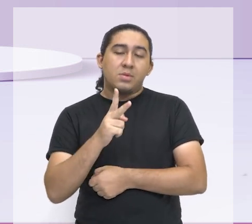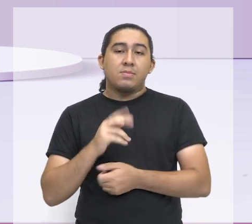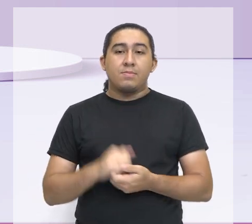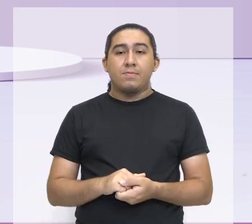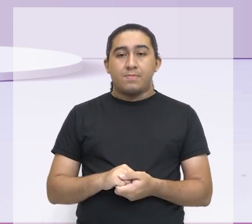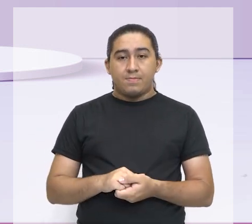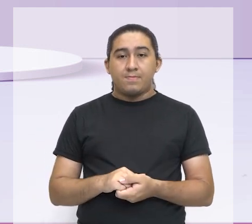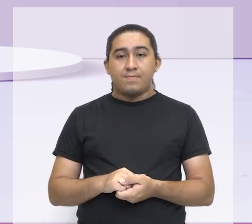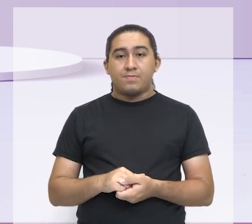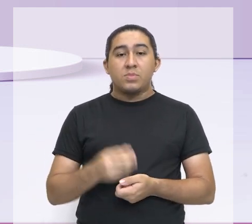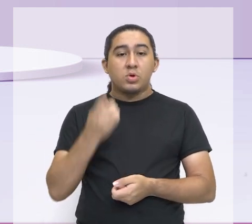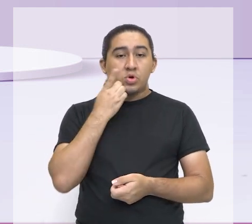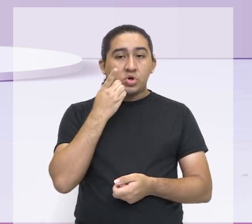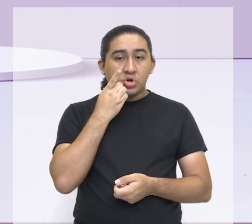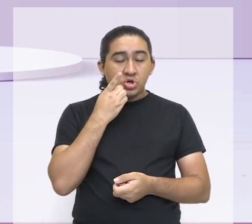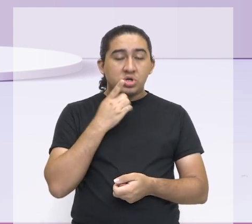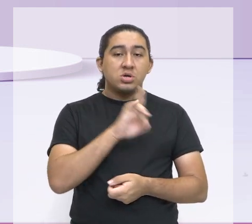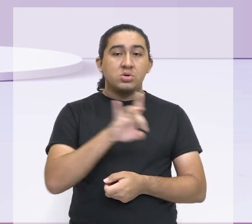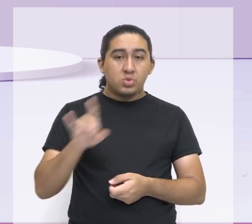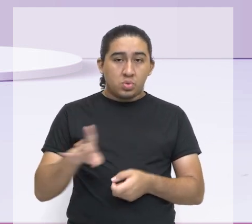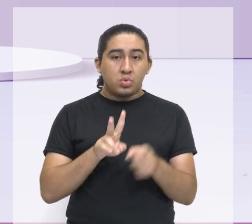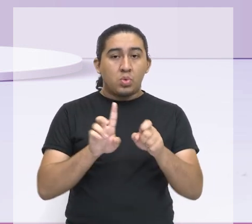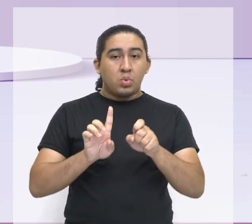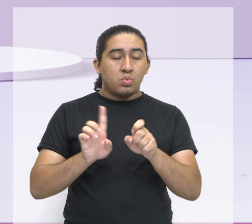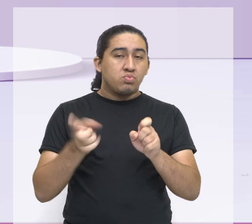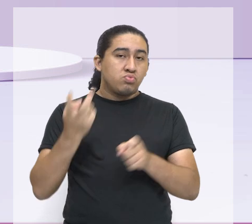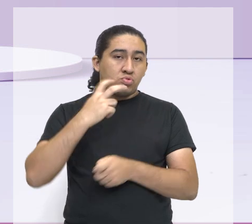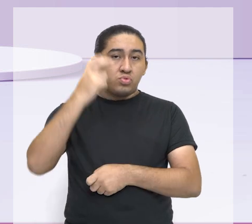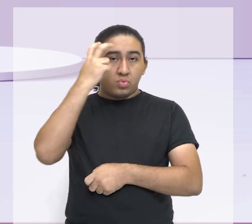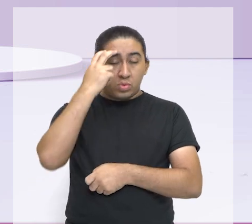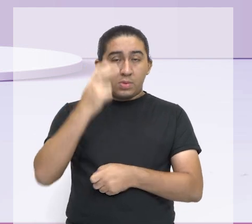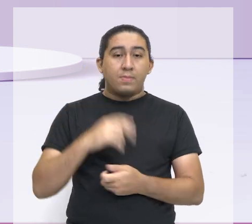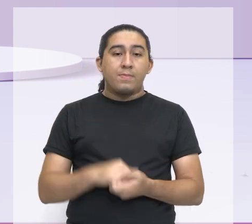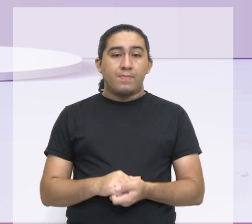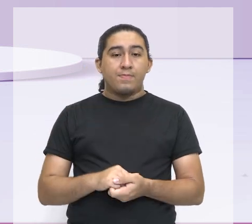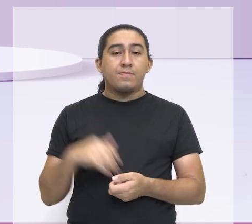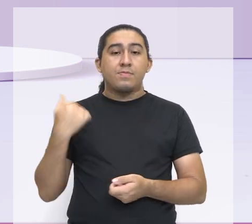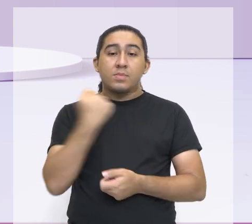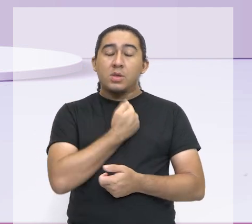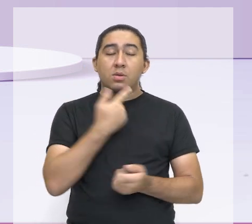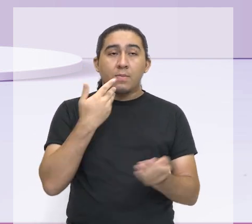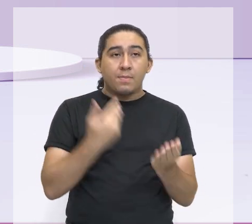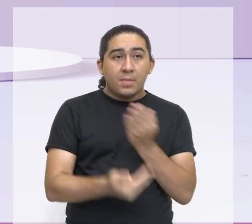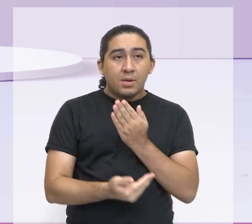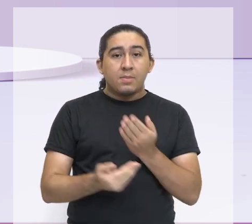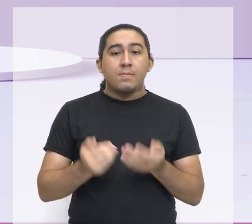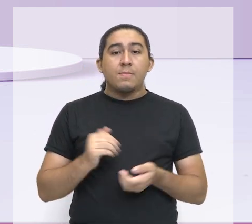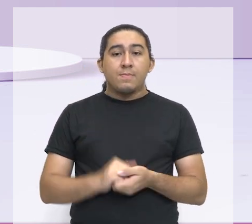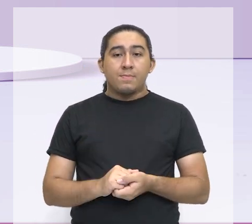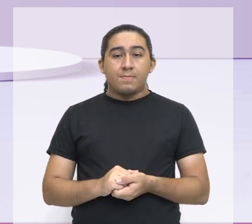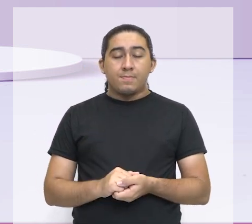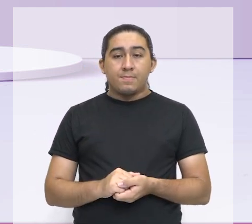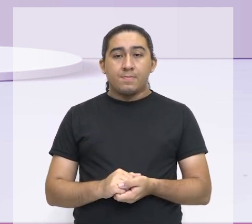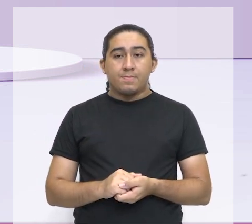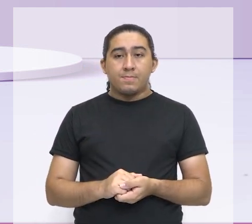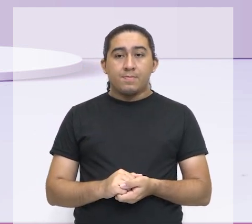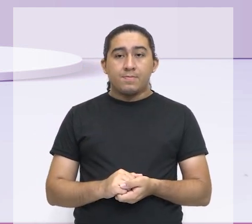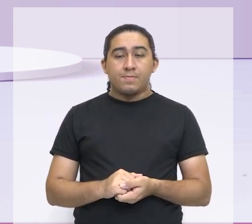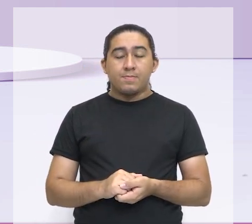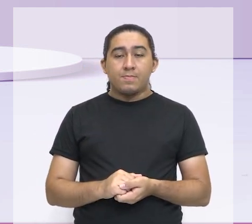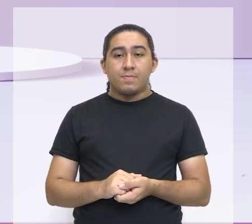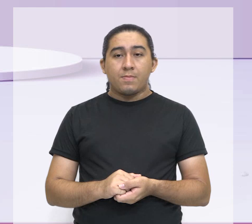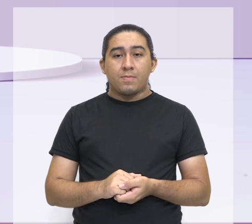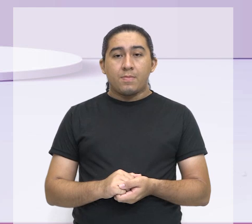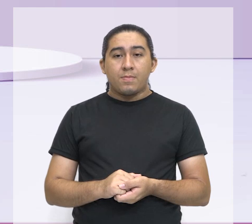vida cotidiana, na sua cultura. E nós fomos perdendo isso no mundo ocidental.